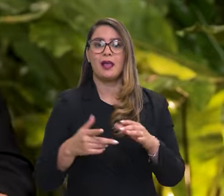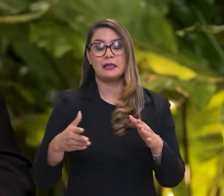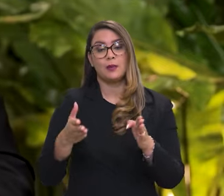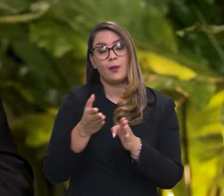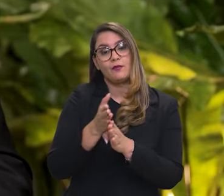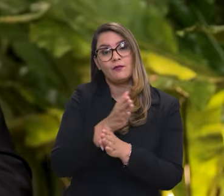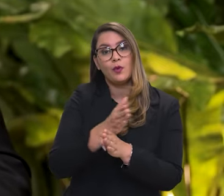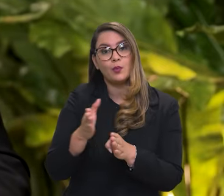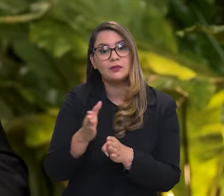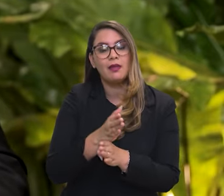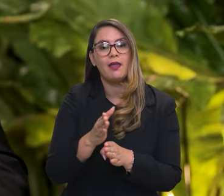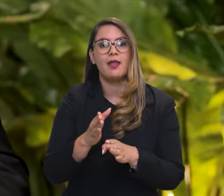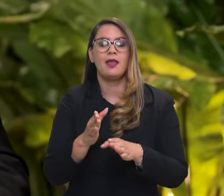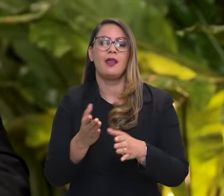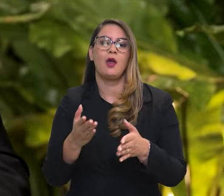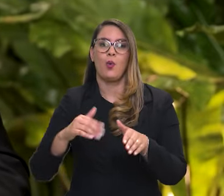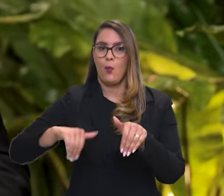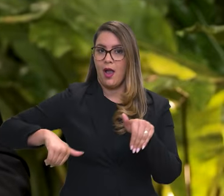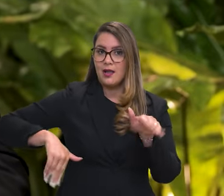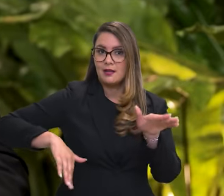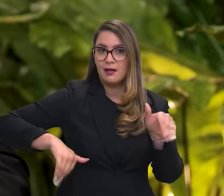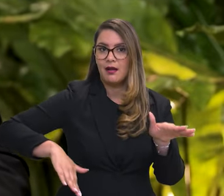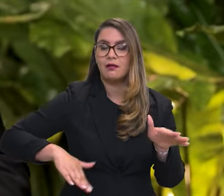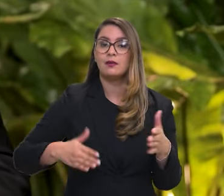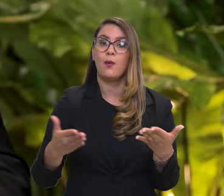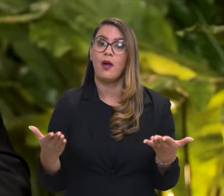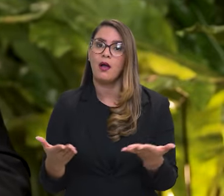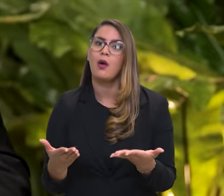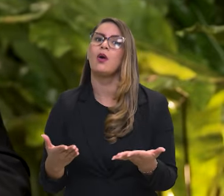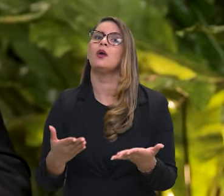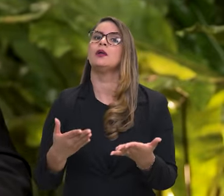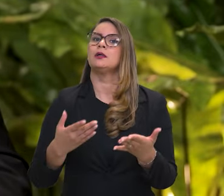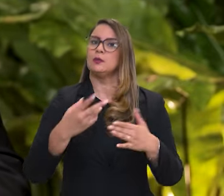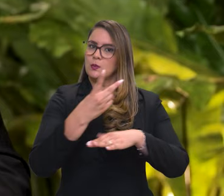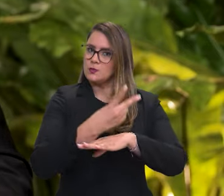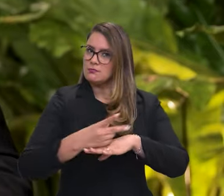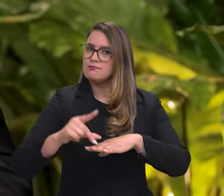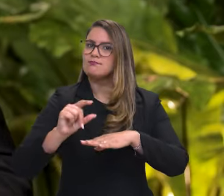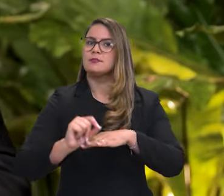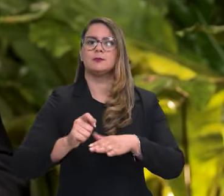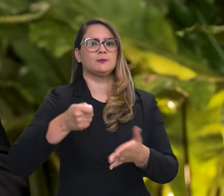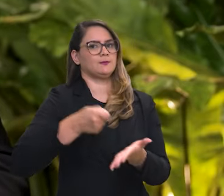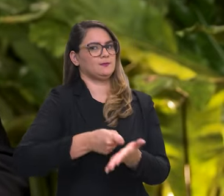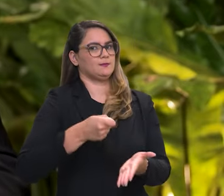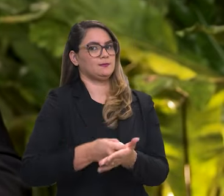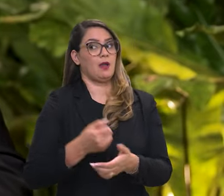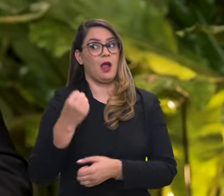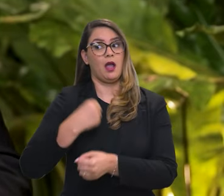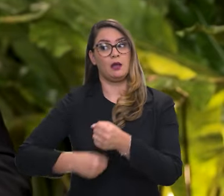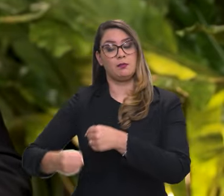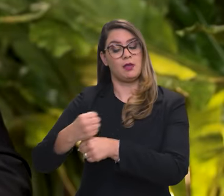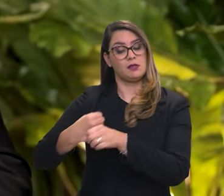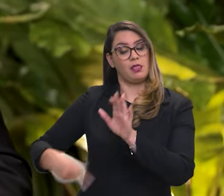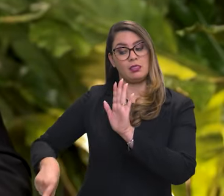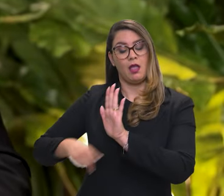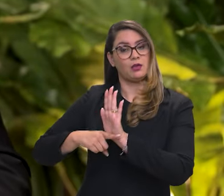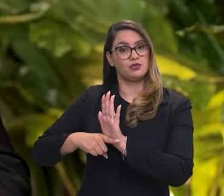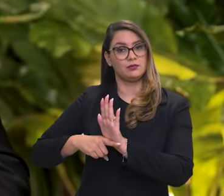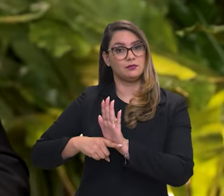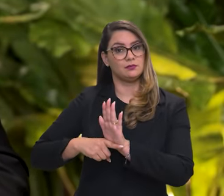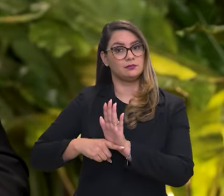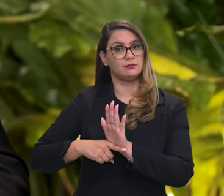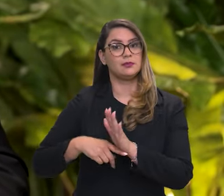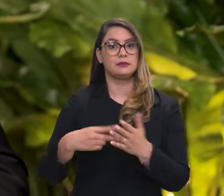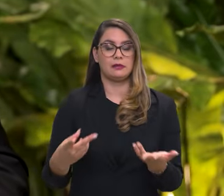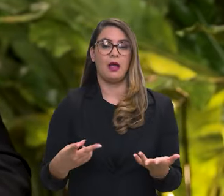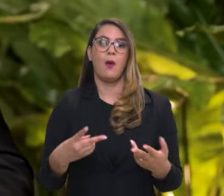fronteira com a guiana francesa. Então, o IBAMA tem sido bastante exigente. Teve uma primeira negativa no passado, a